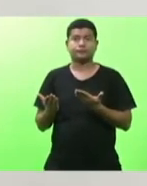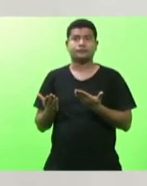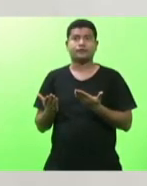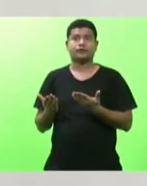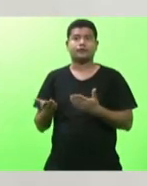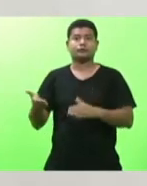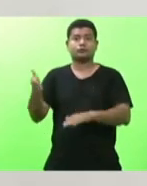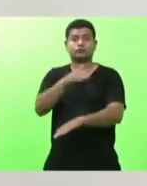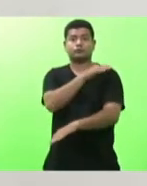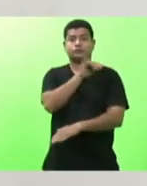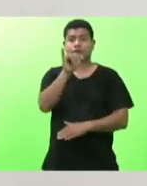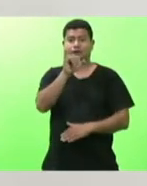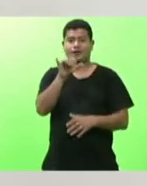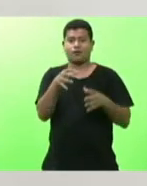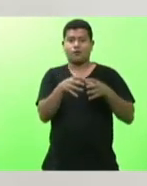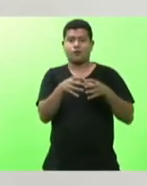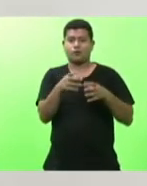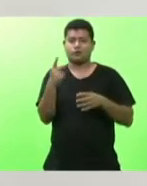Itajaí mais precisamente